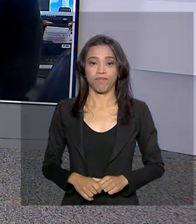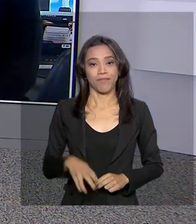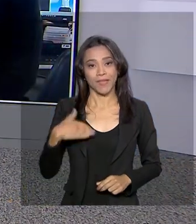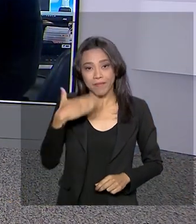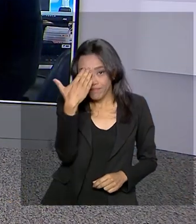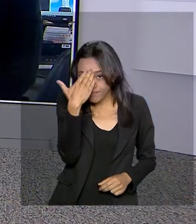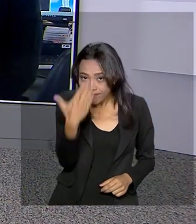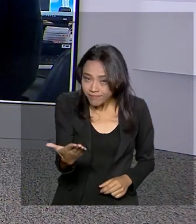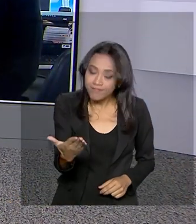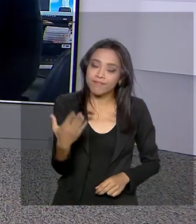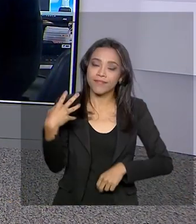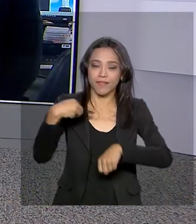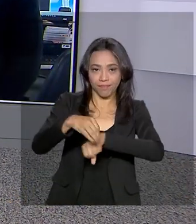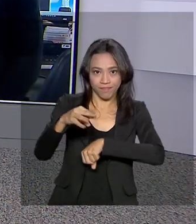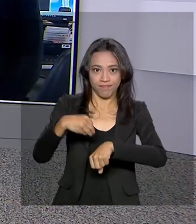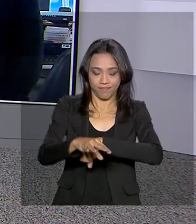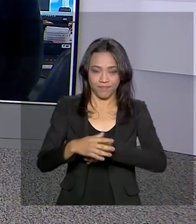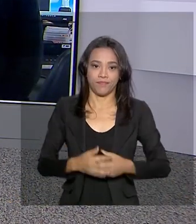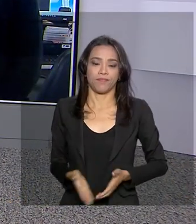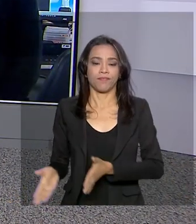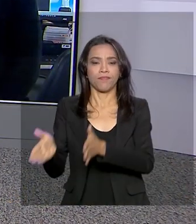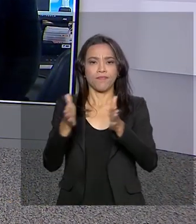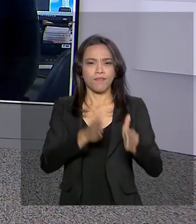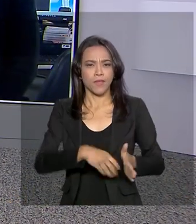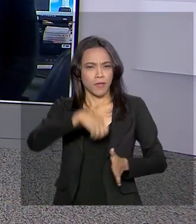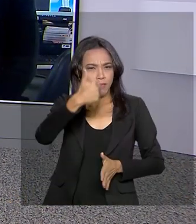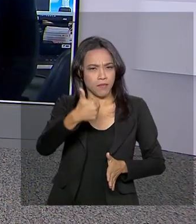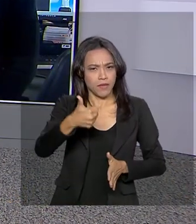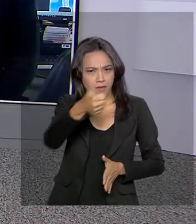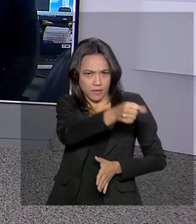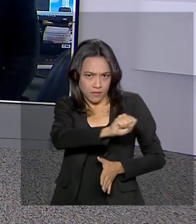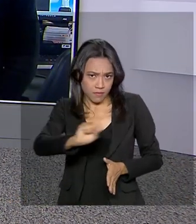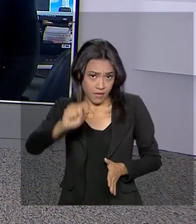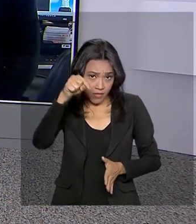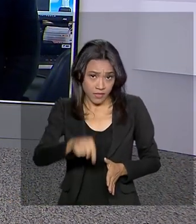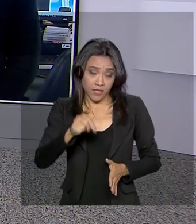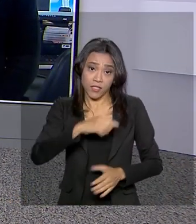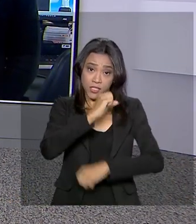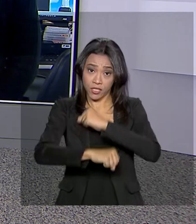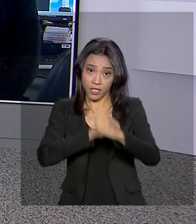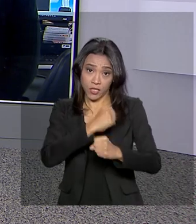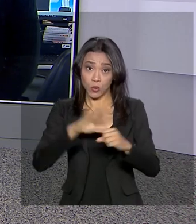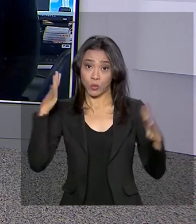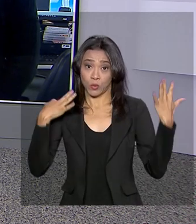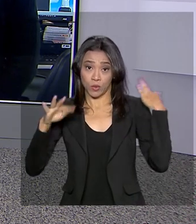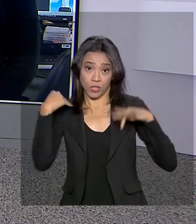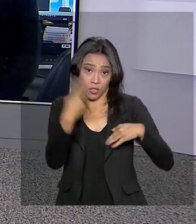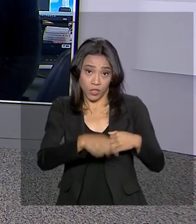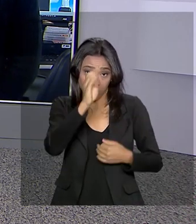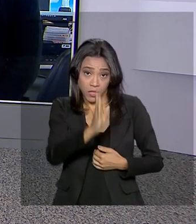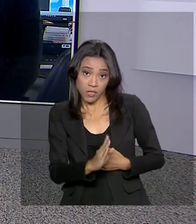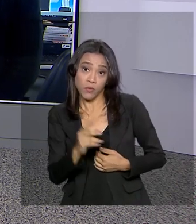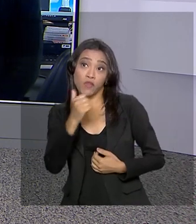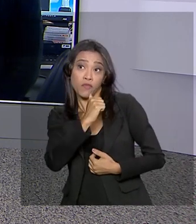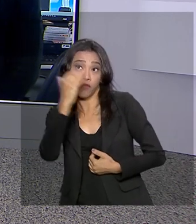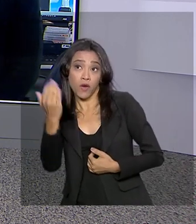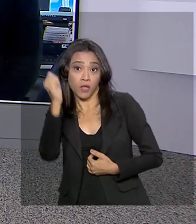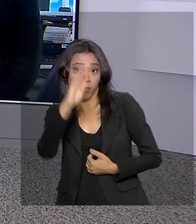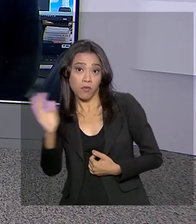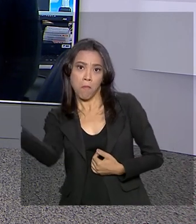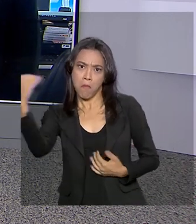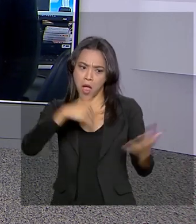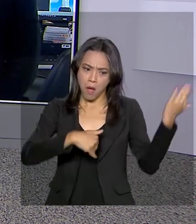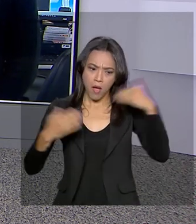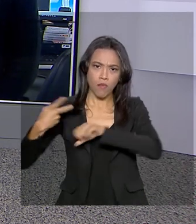Obrigada, Ricardo, pelas suas informações. E no primeiro semestre deste ano, os turistas nacionais e internacionais buscaram mais os destinos